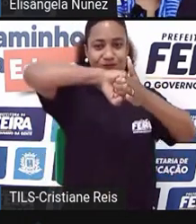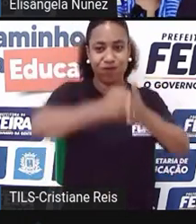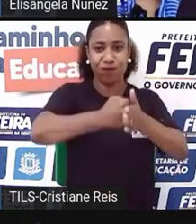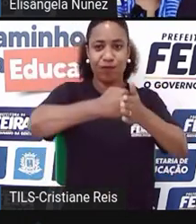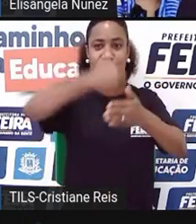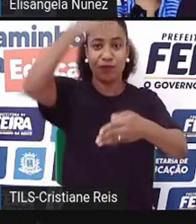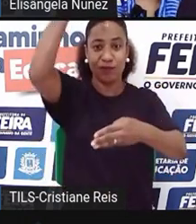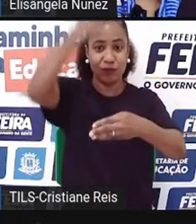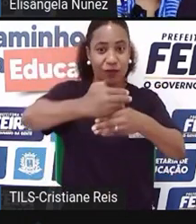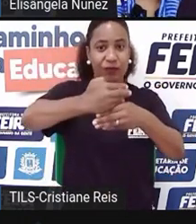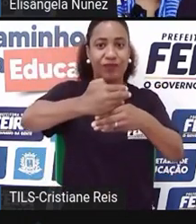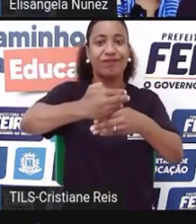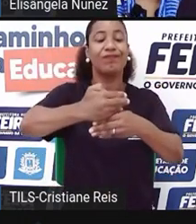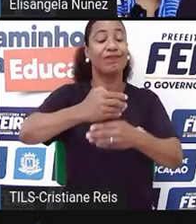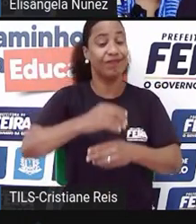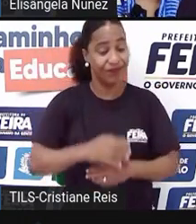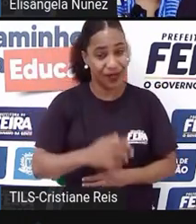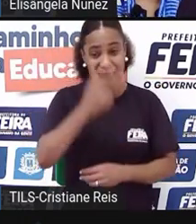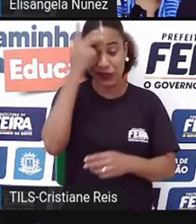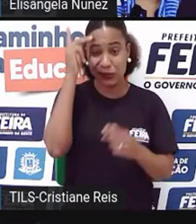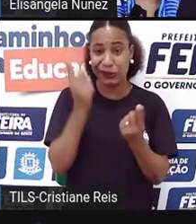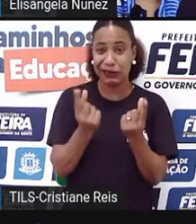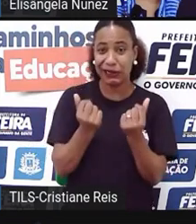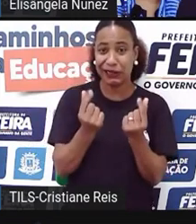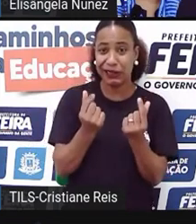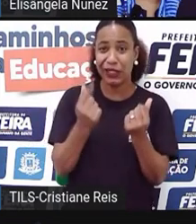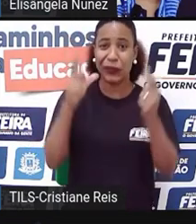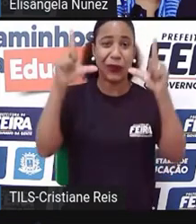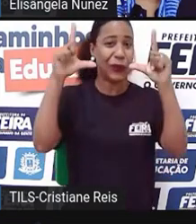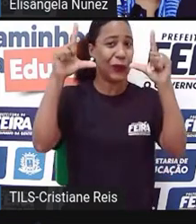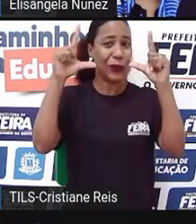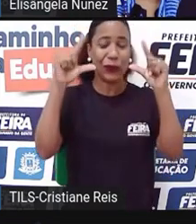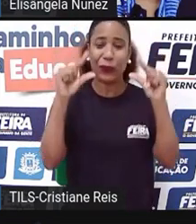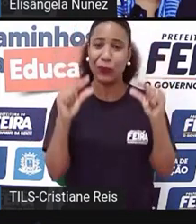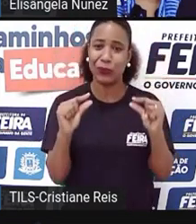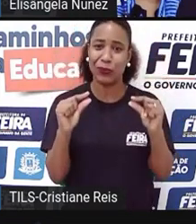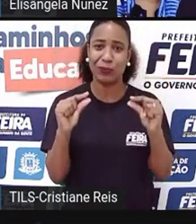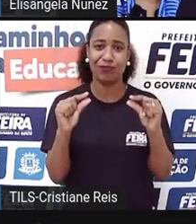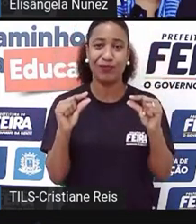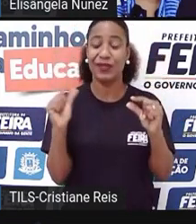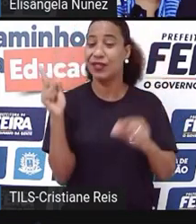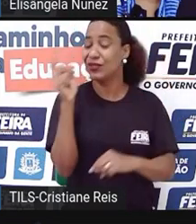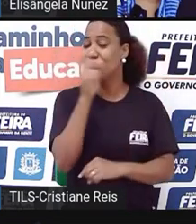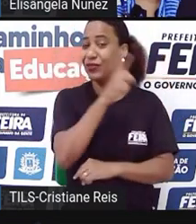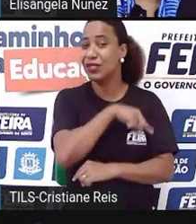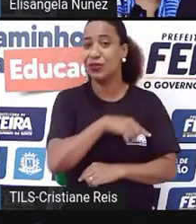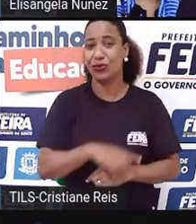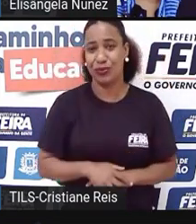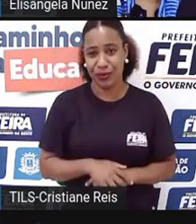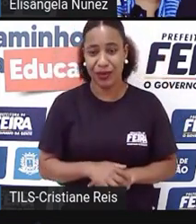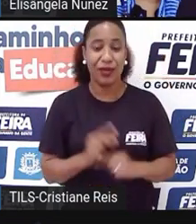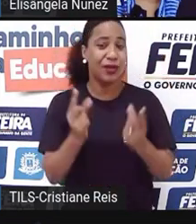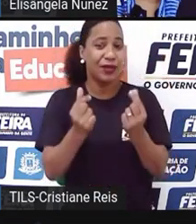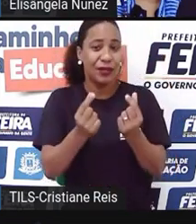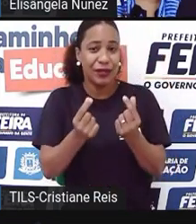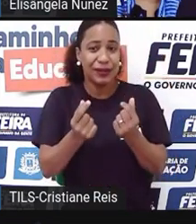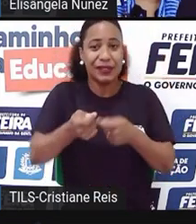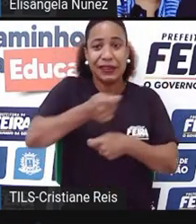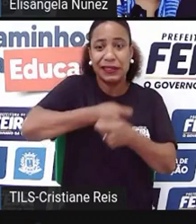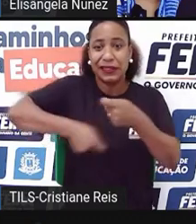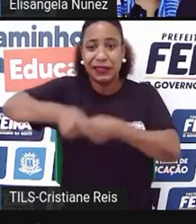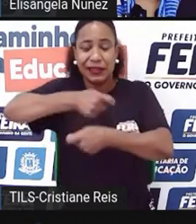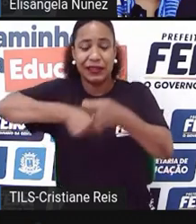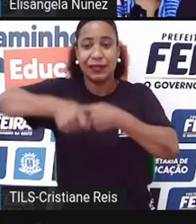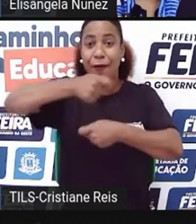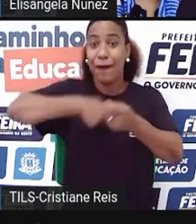que viu essa renda diminuir, empreender, começar um negócio foi a única saída, né? As pessoas, muitas pessoas